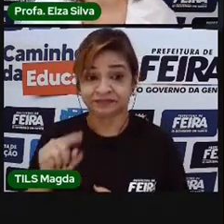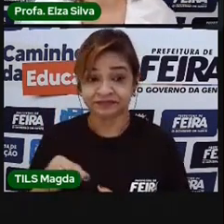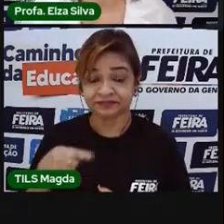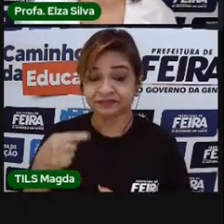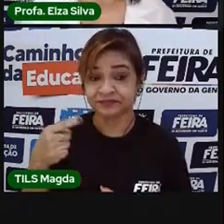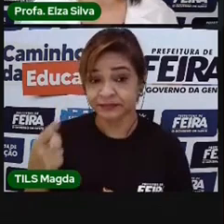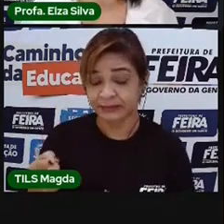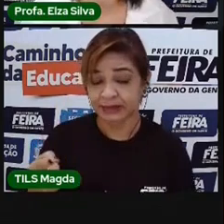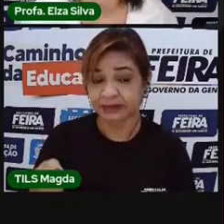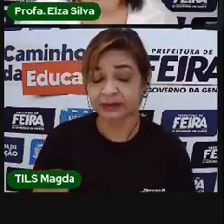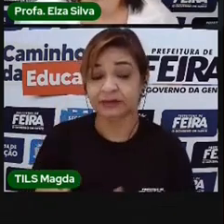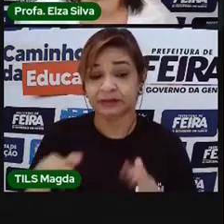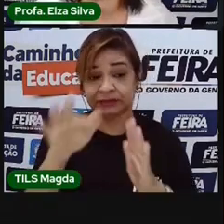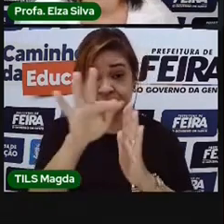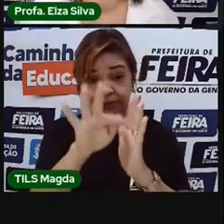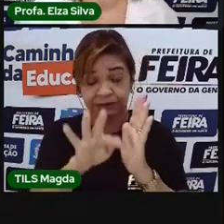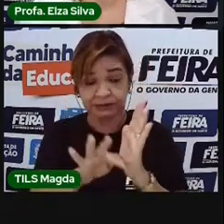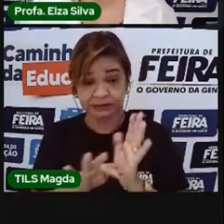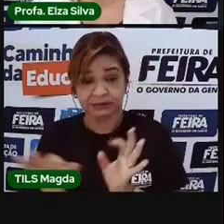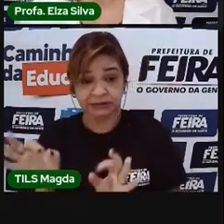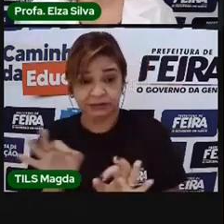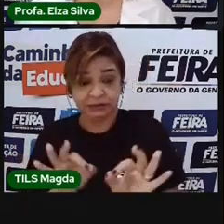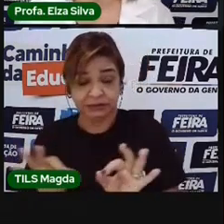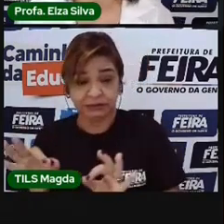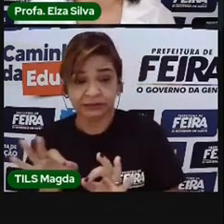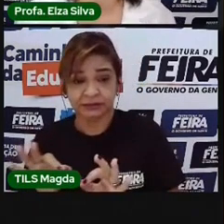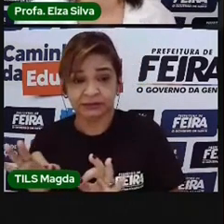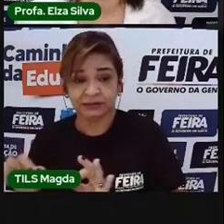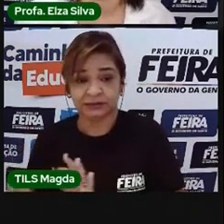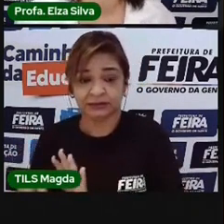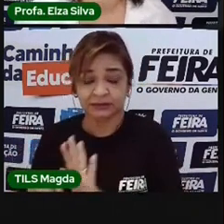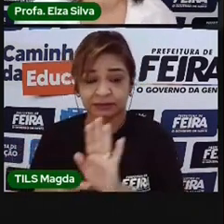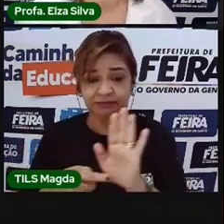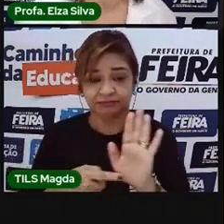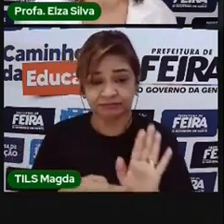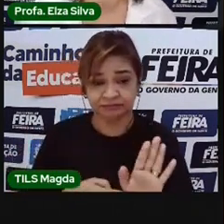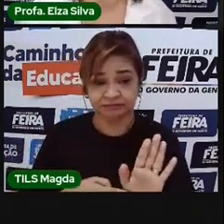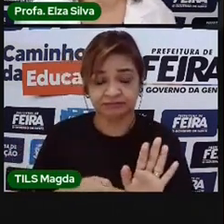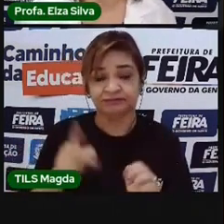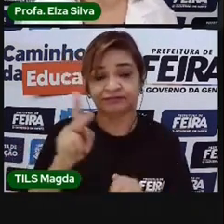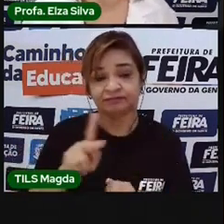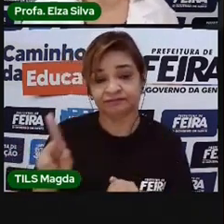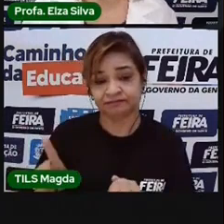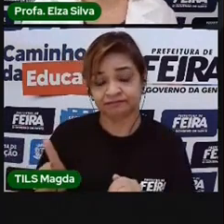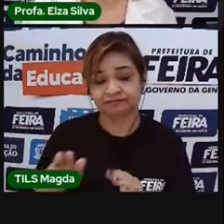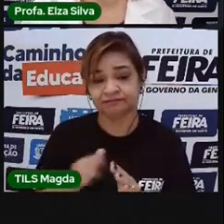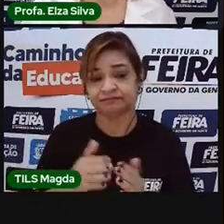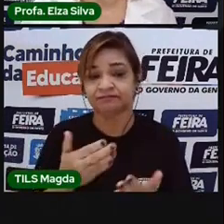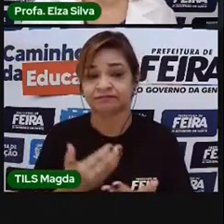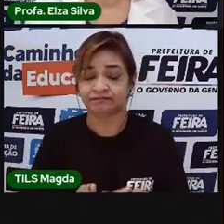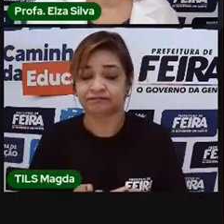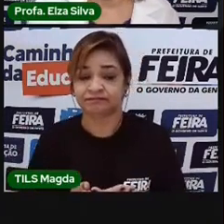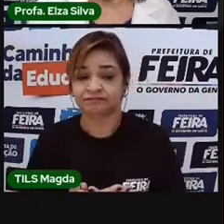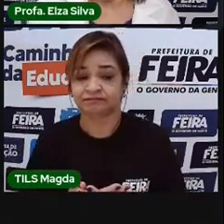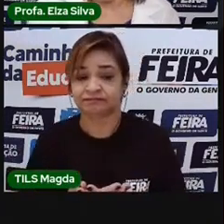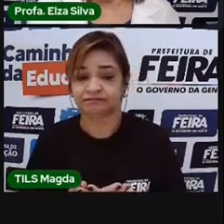que o seu texto estiver produzido, você mostra para a sua professora da escola ou o seu professor.